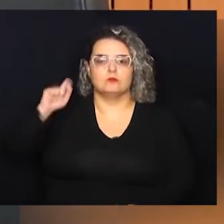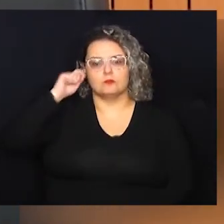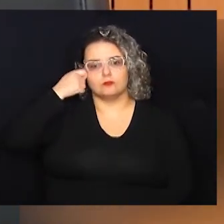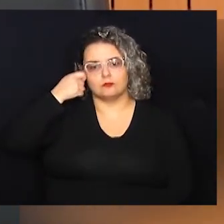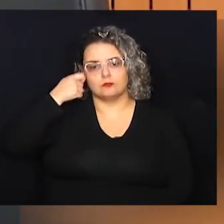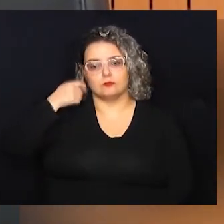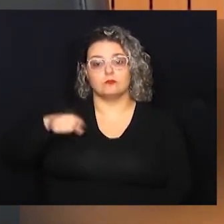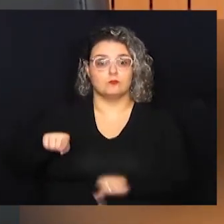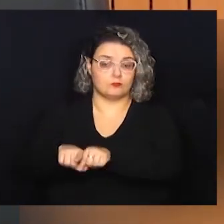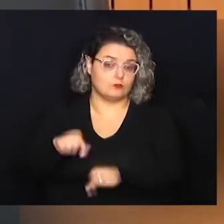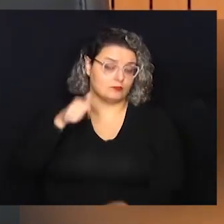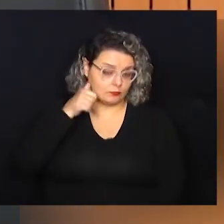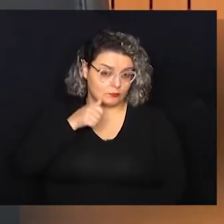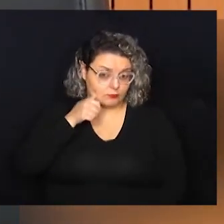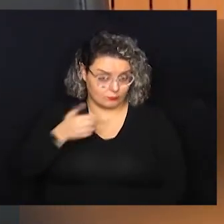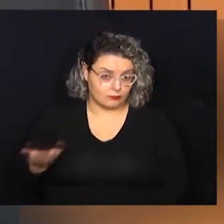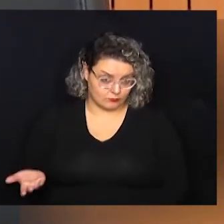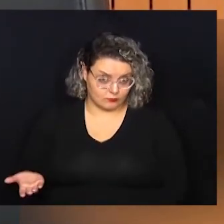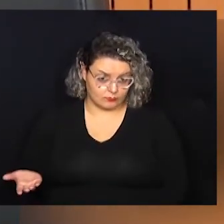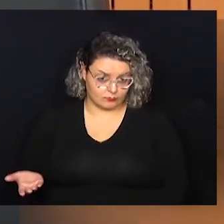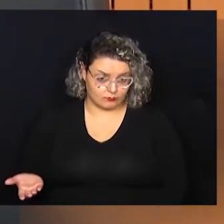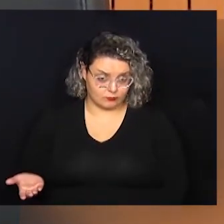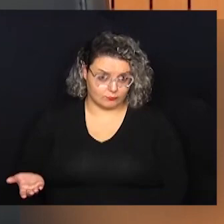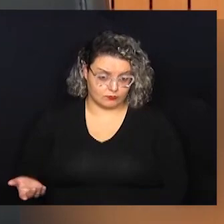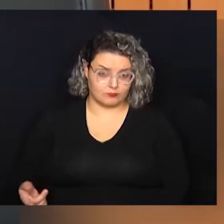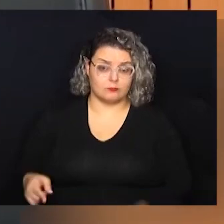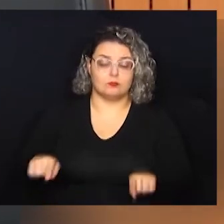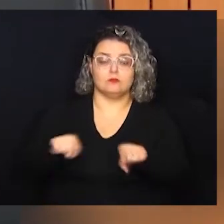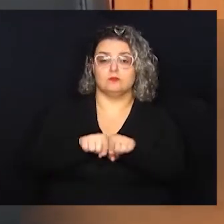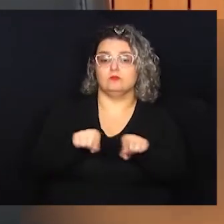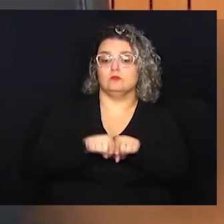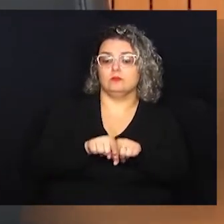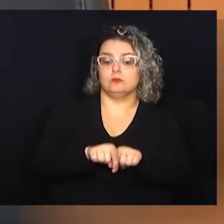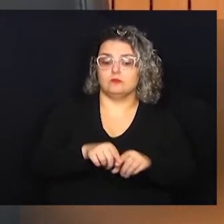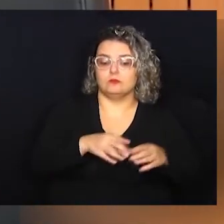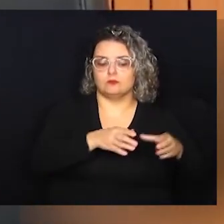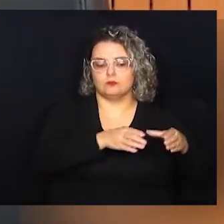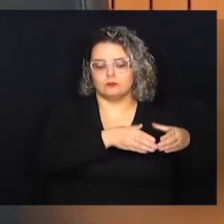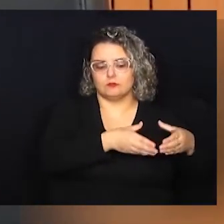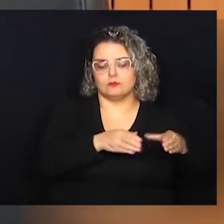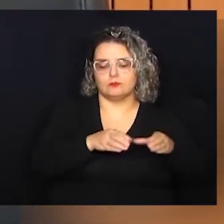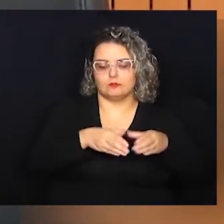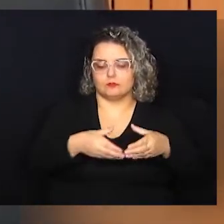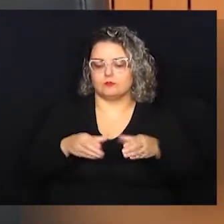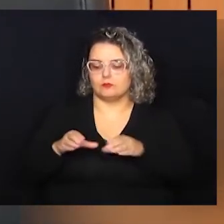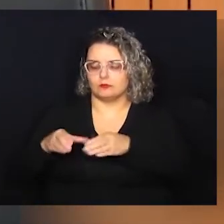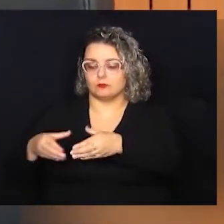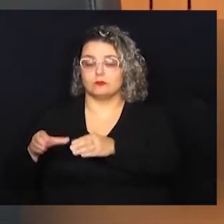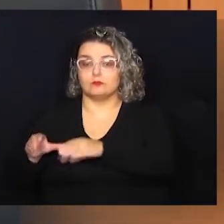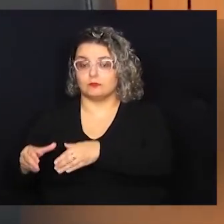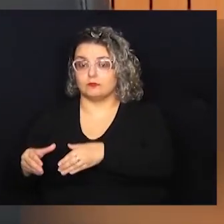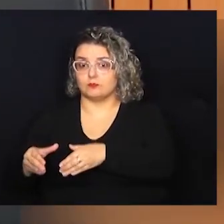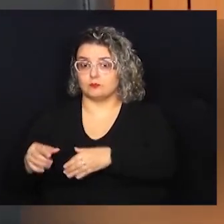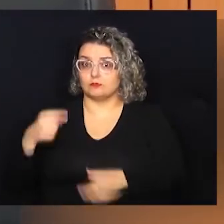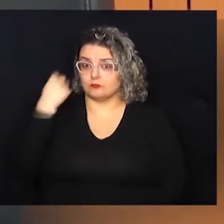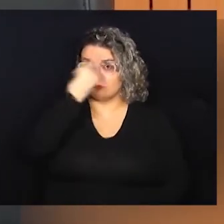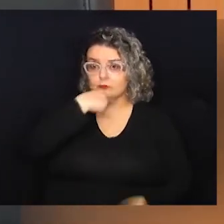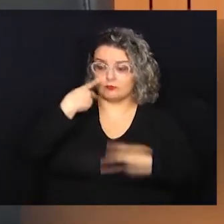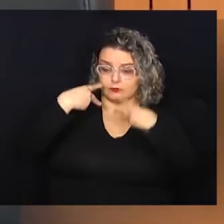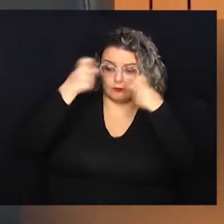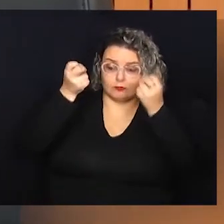pessoas negras e do sexo feminino. E ela também conseguiu classificar que o